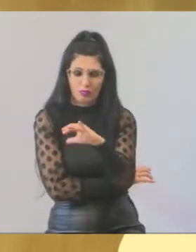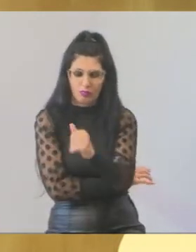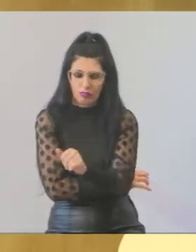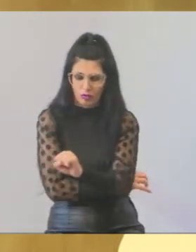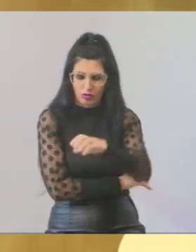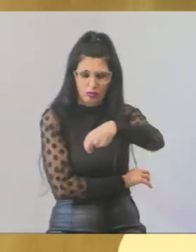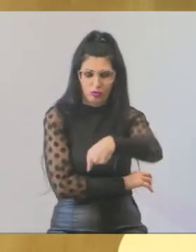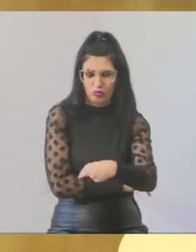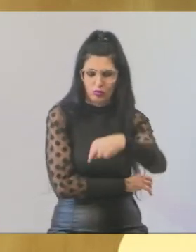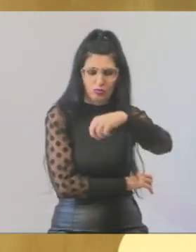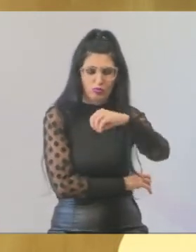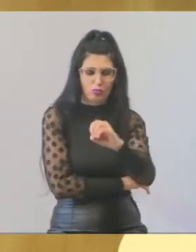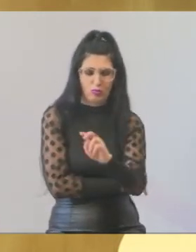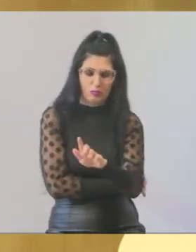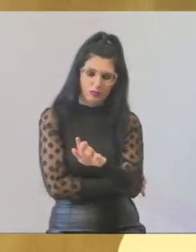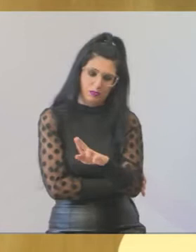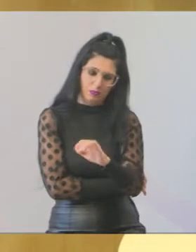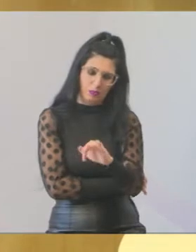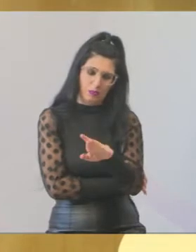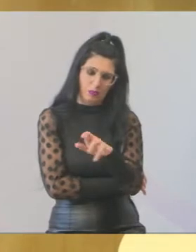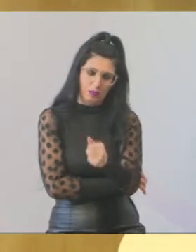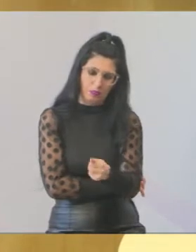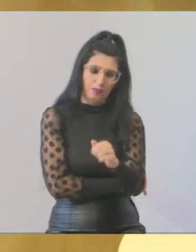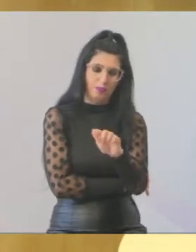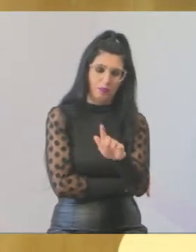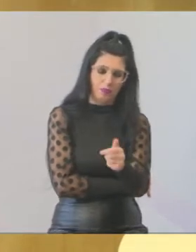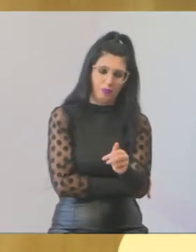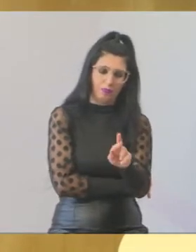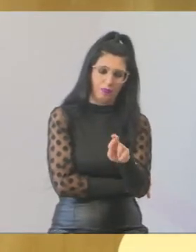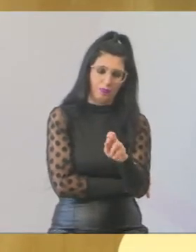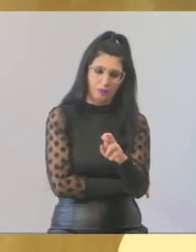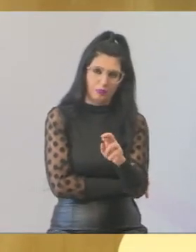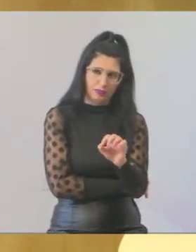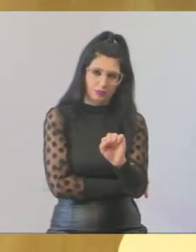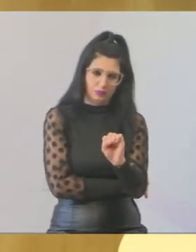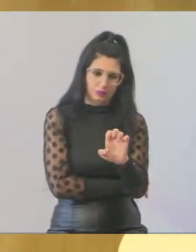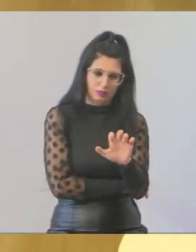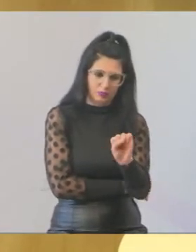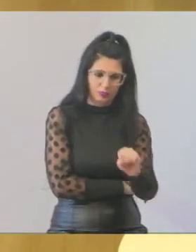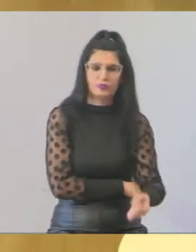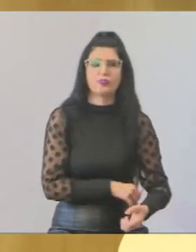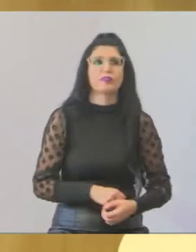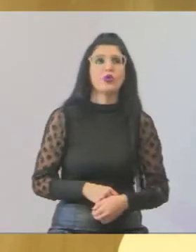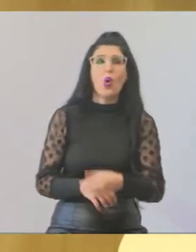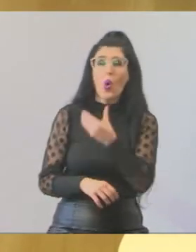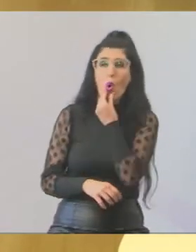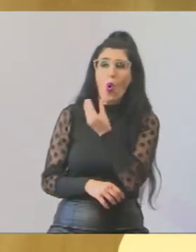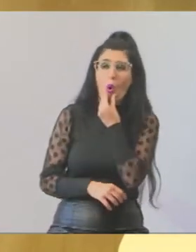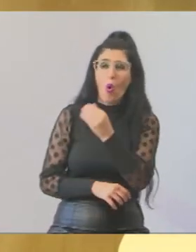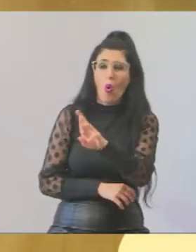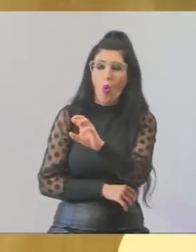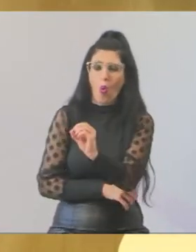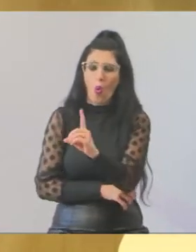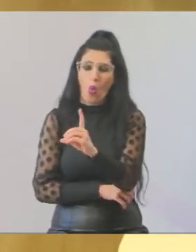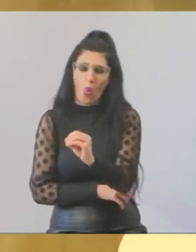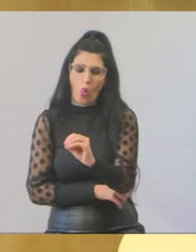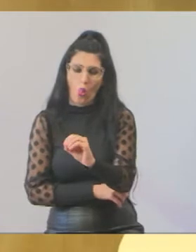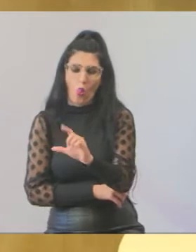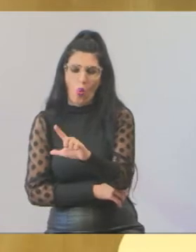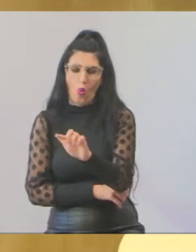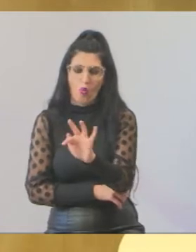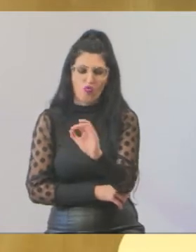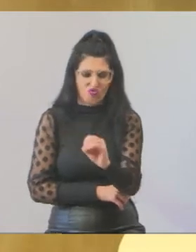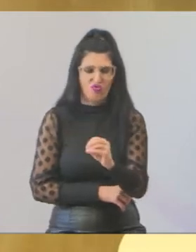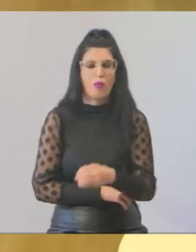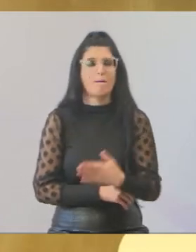também especial ao Rodolfo, Rodolfo que cuida das nossas áreas rurais aí, mas ele vai estar cobrando a